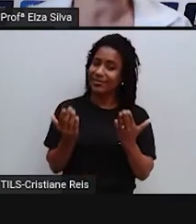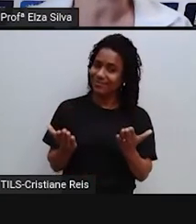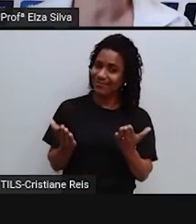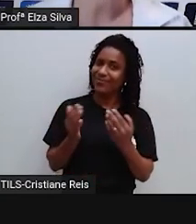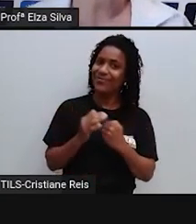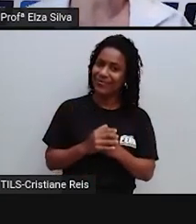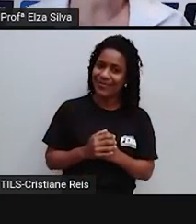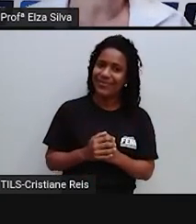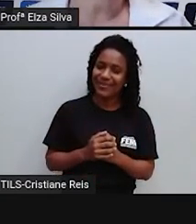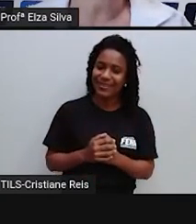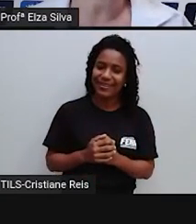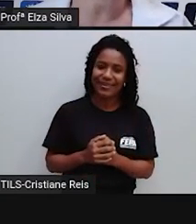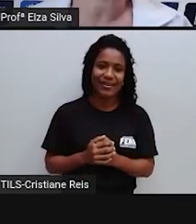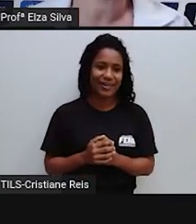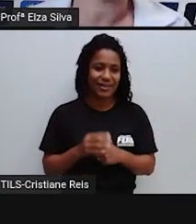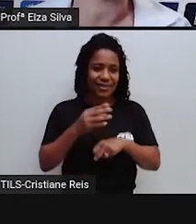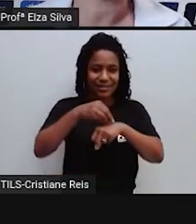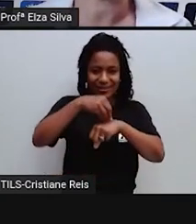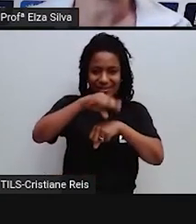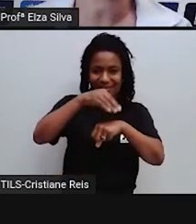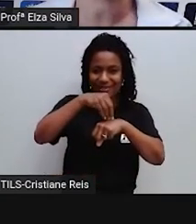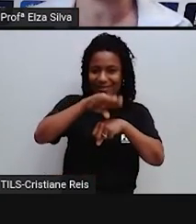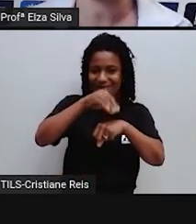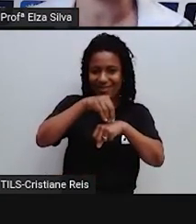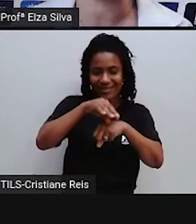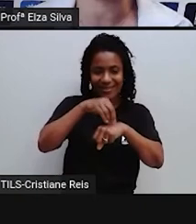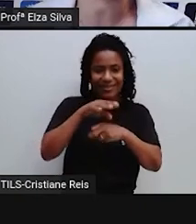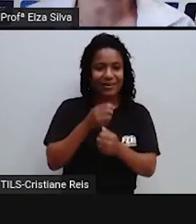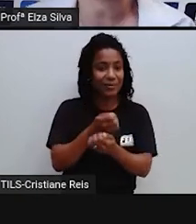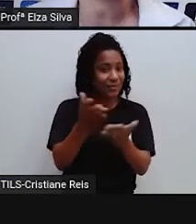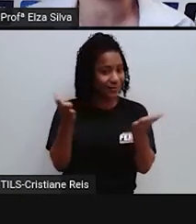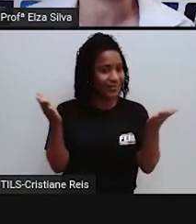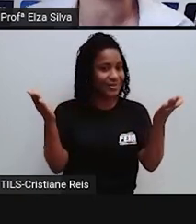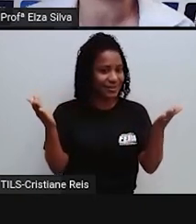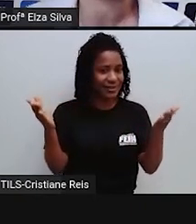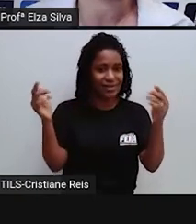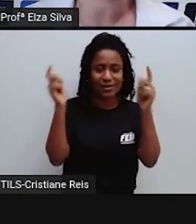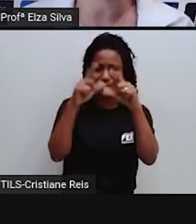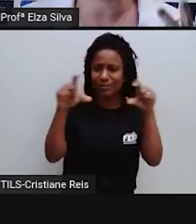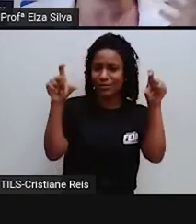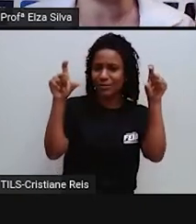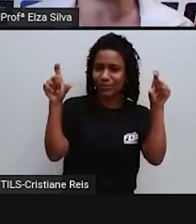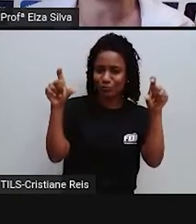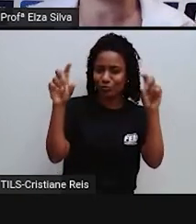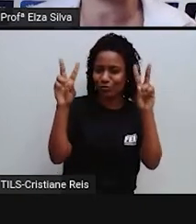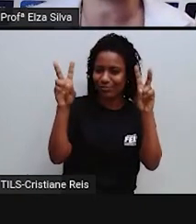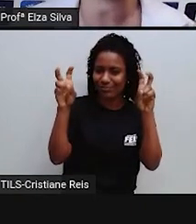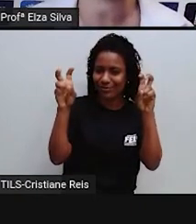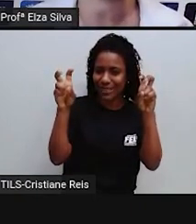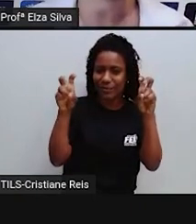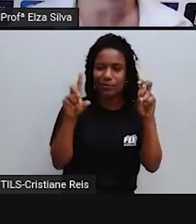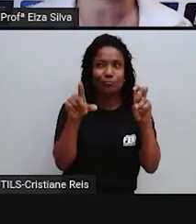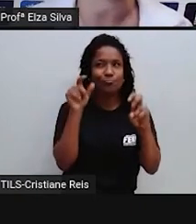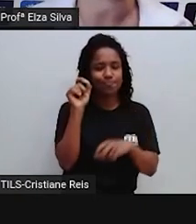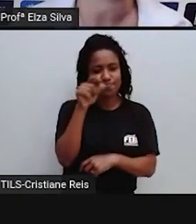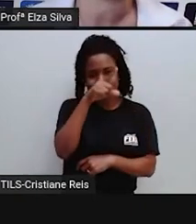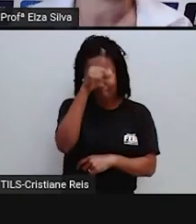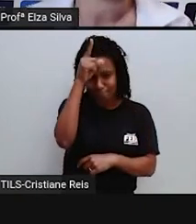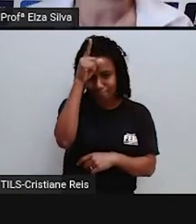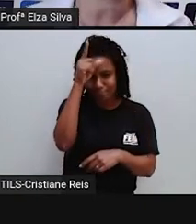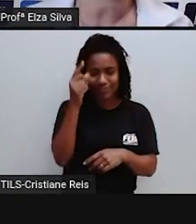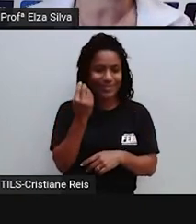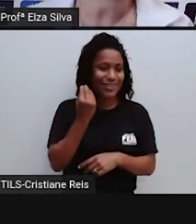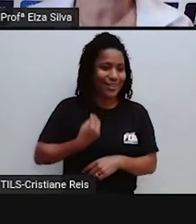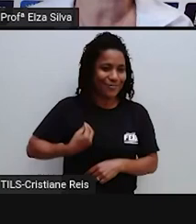vocês Algumas tips Algumas dicas De temas Que você pode Rememorar Para fazer o seu relato